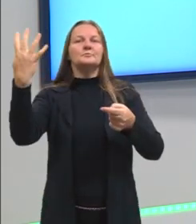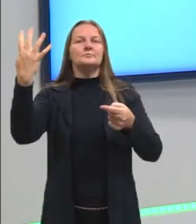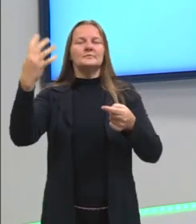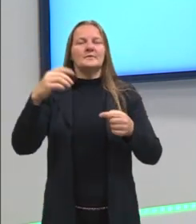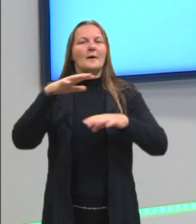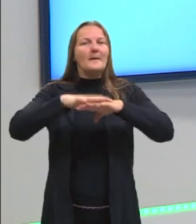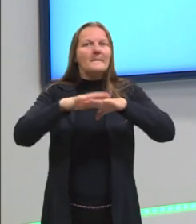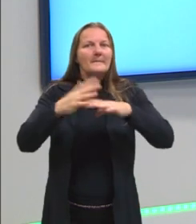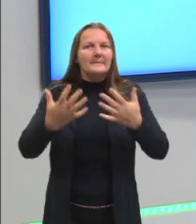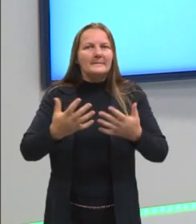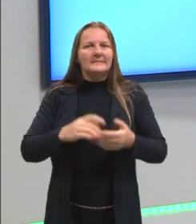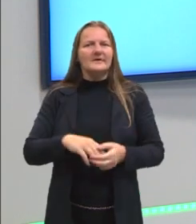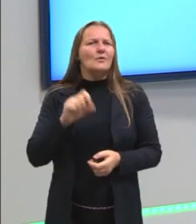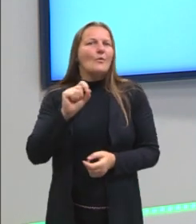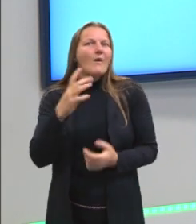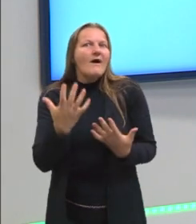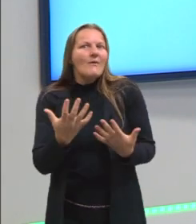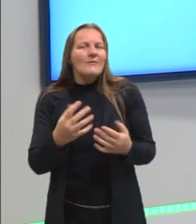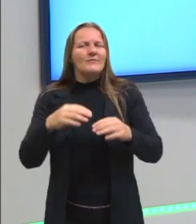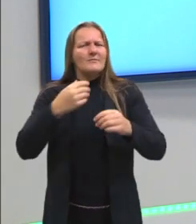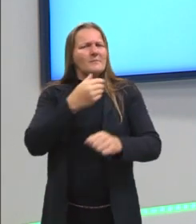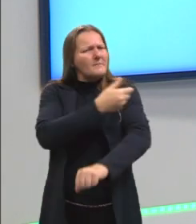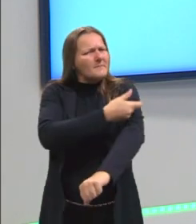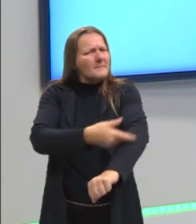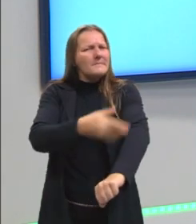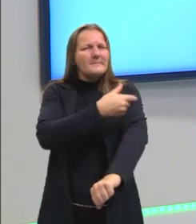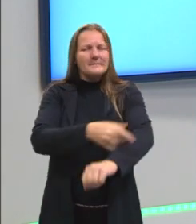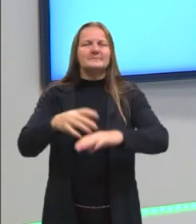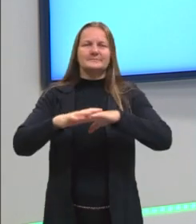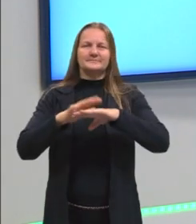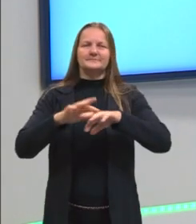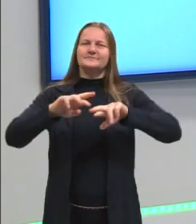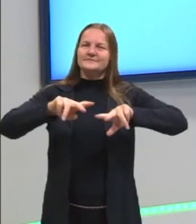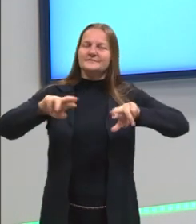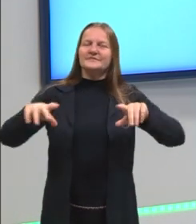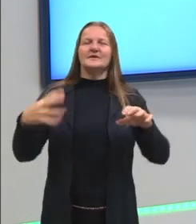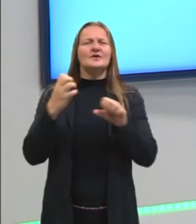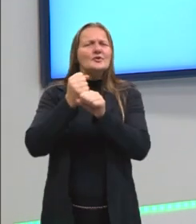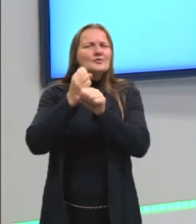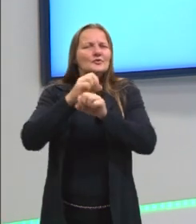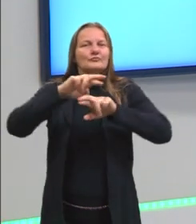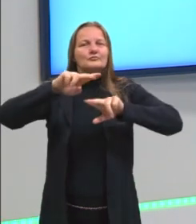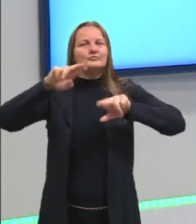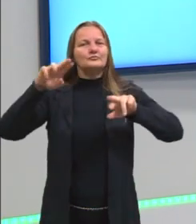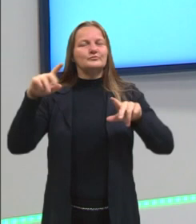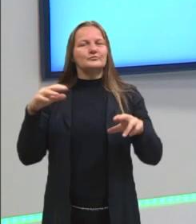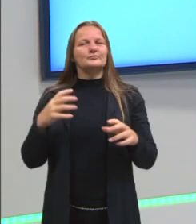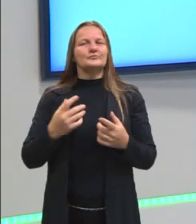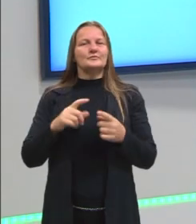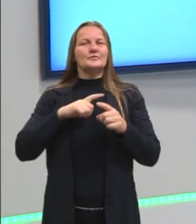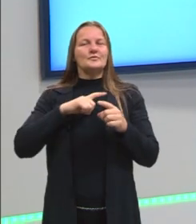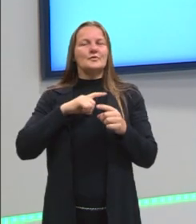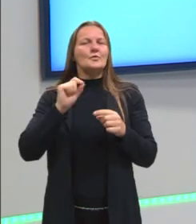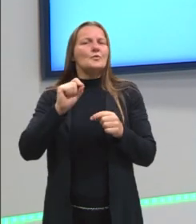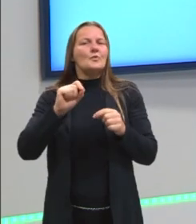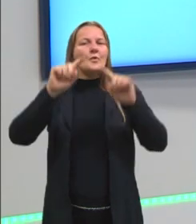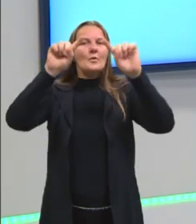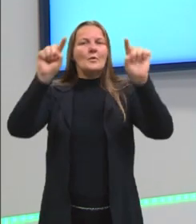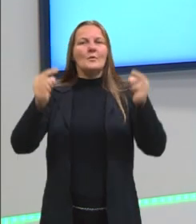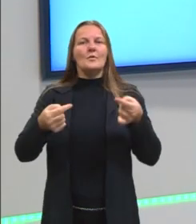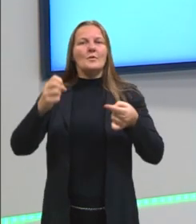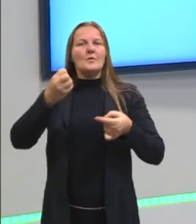matemática, nós estamos acostumados a trabalhar diversas operações, os produtos que remetem à